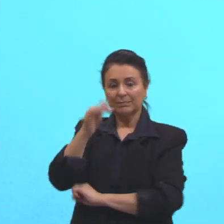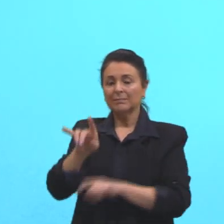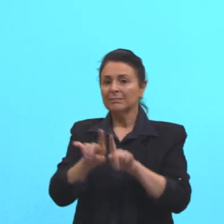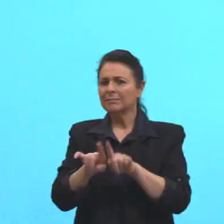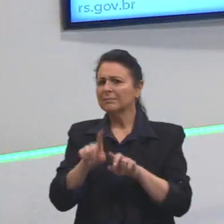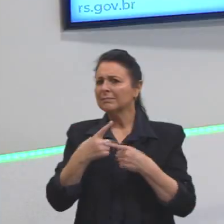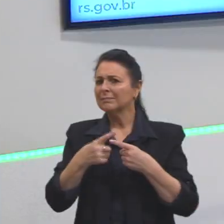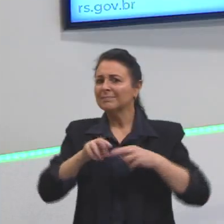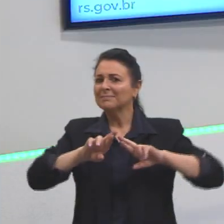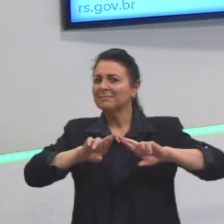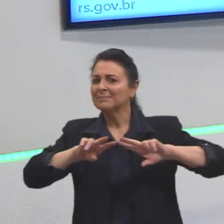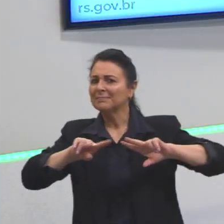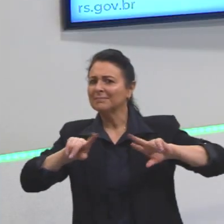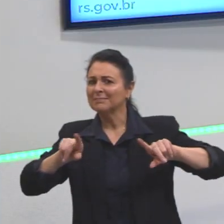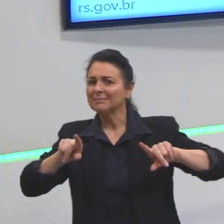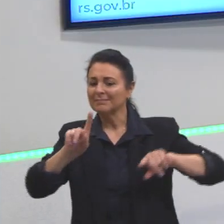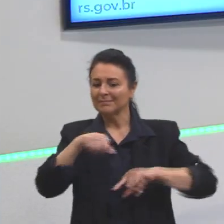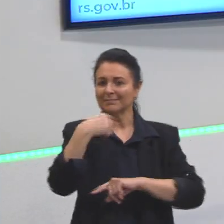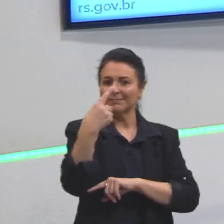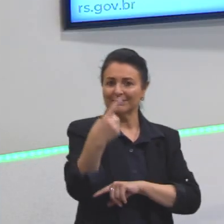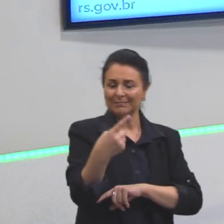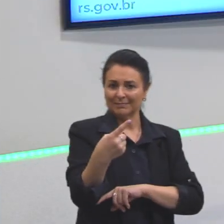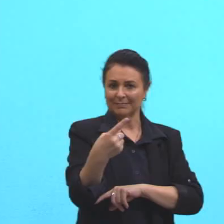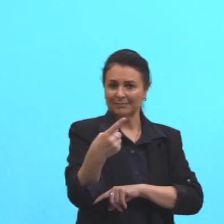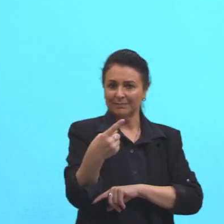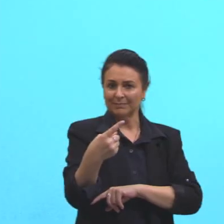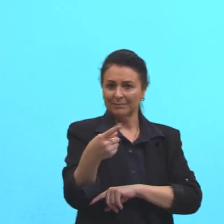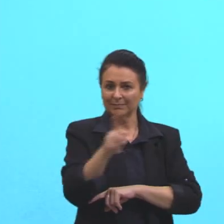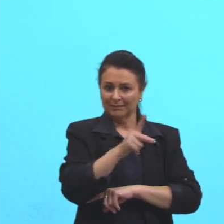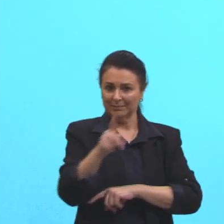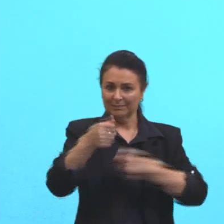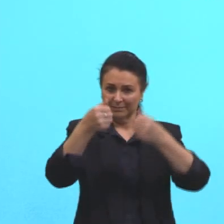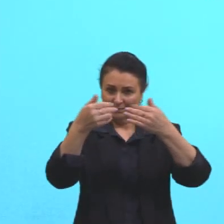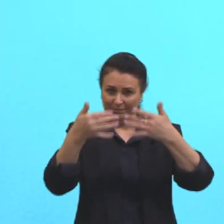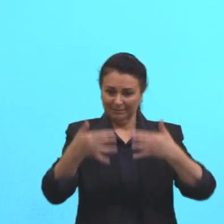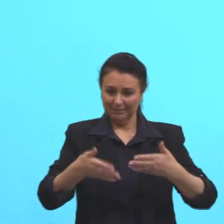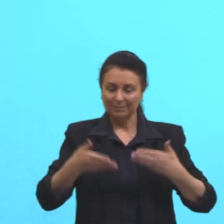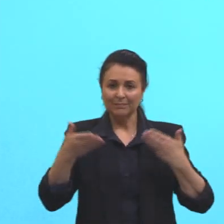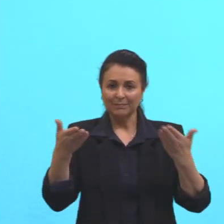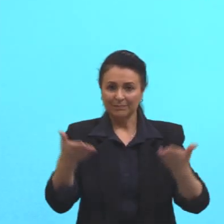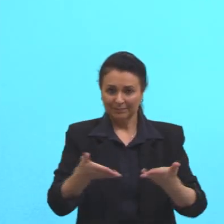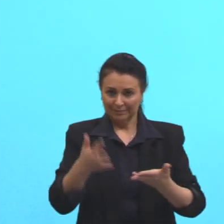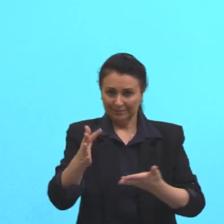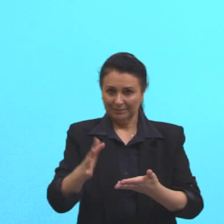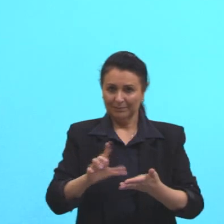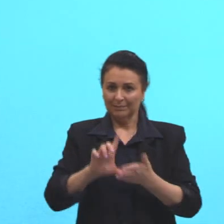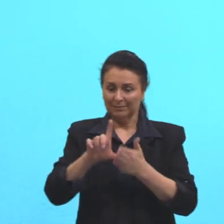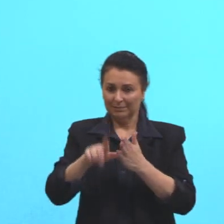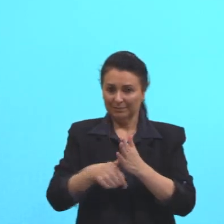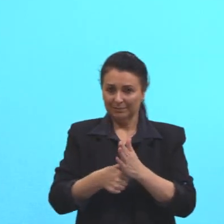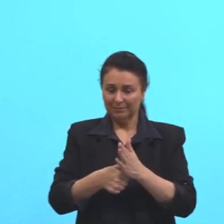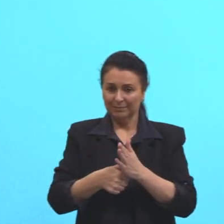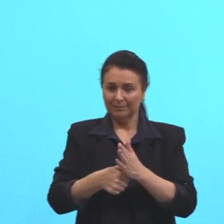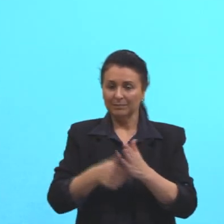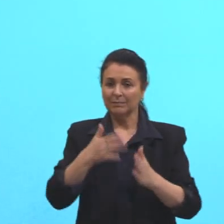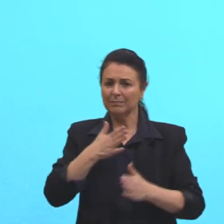a diferença dele para o outro, que eu vou falar logo em seguida, é que nesse aqui, o meu futuro, ele não é um